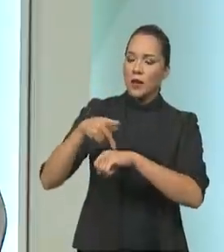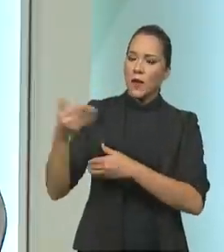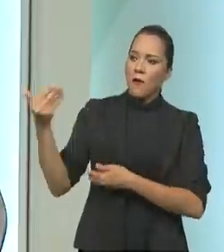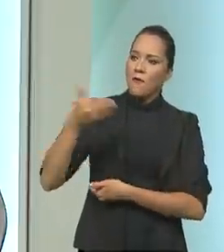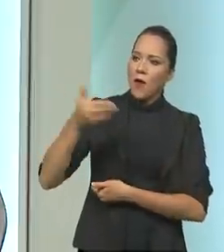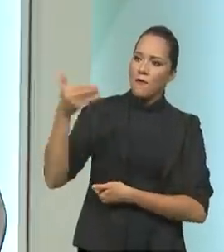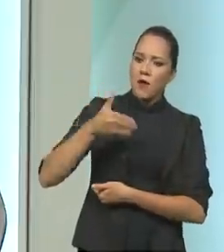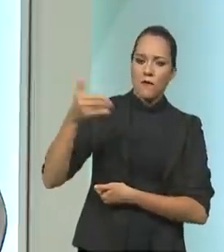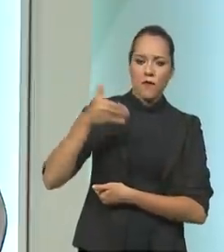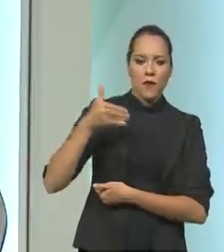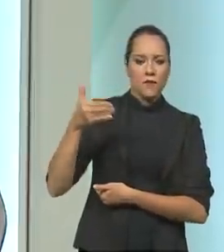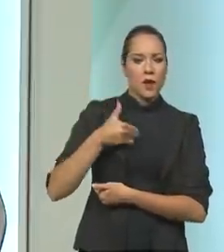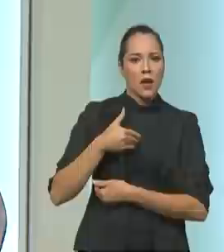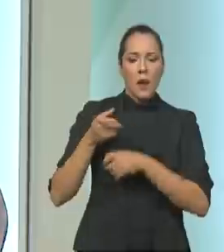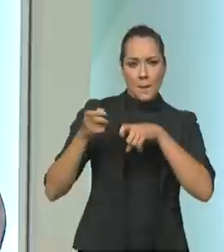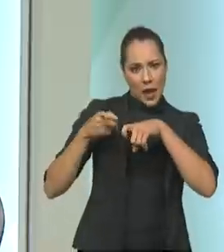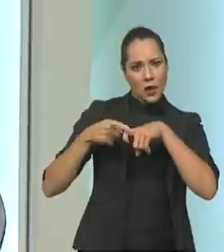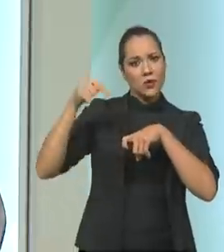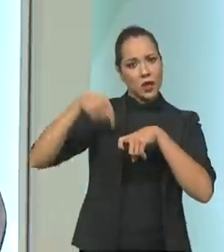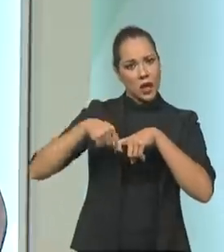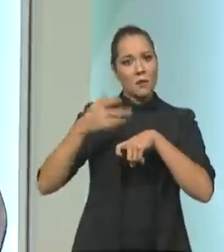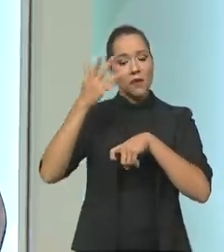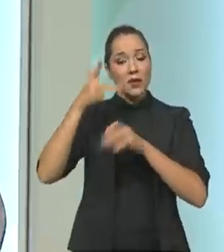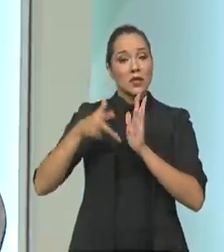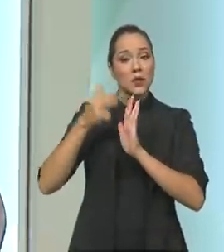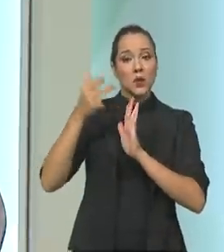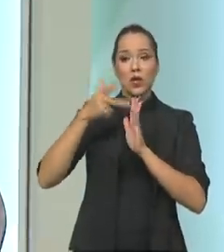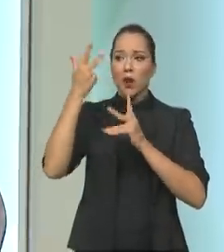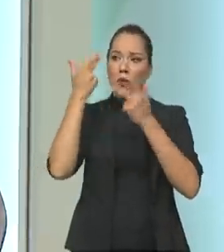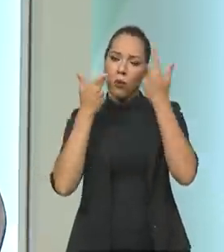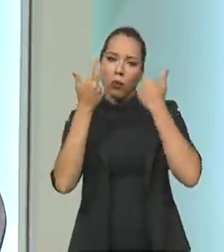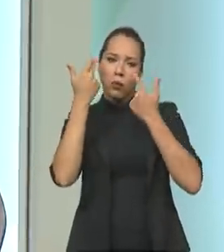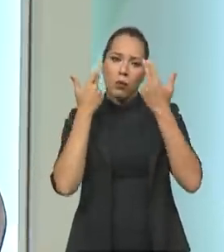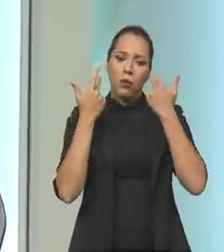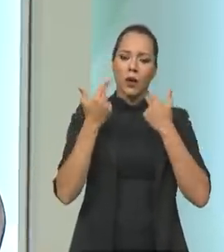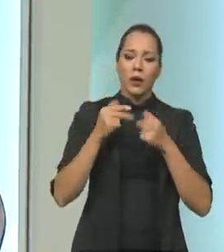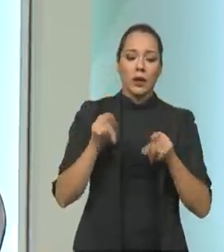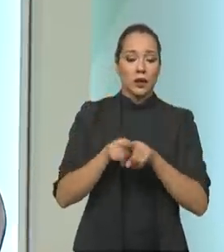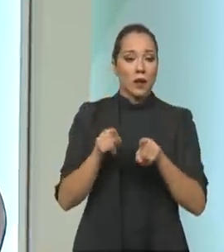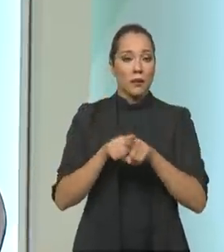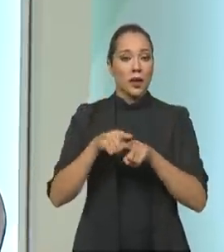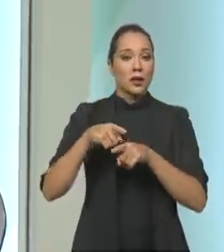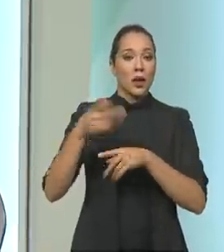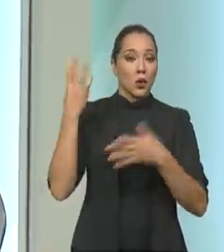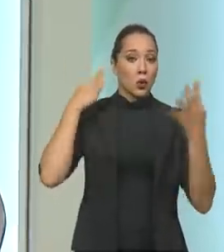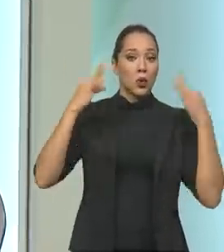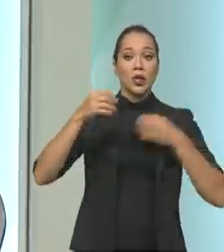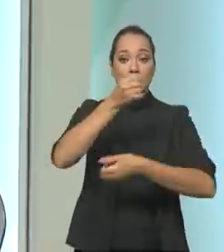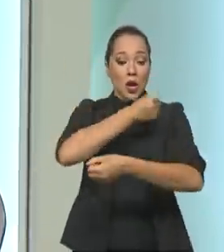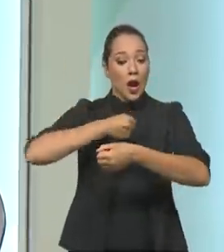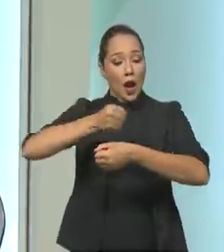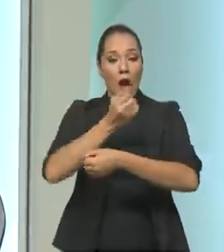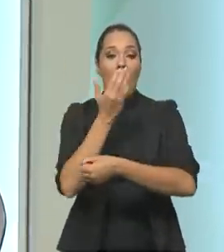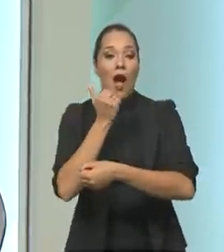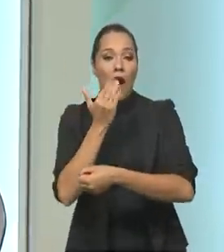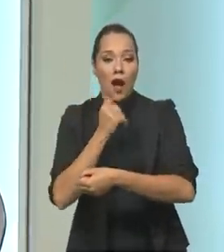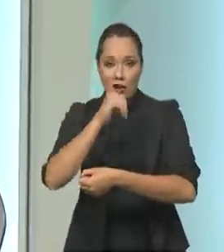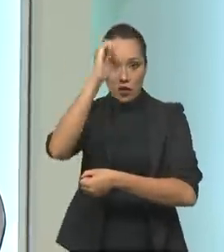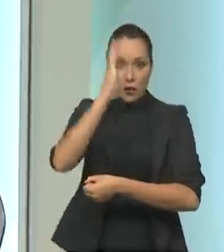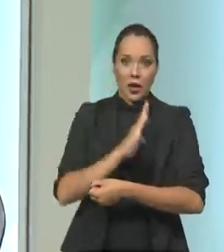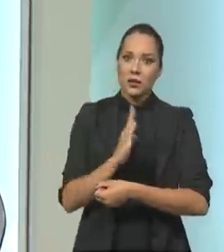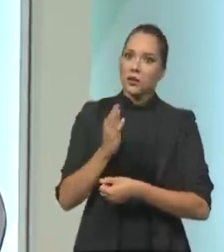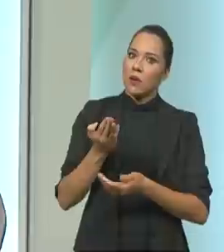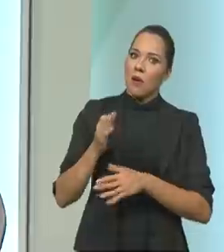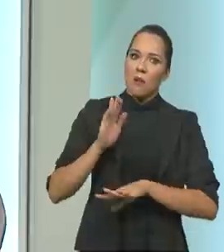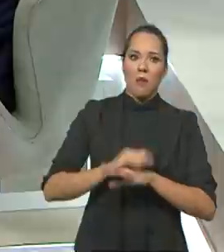muita gente de fora que vem se consultar no Brasil, fazer cirurgia plástica, né? Temos também o turismo gastronômico que a gente vê no Brasil, que é